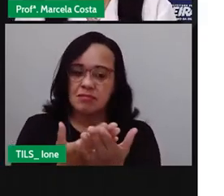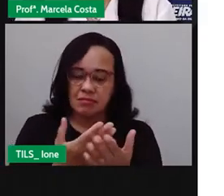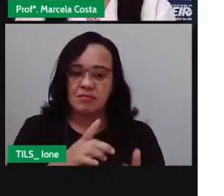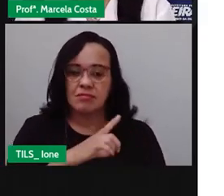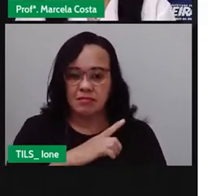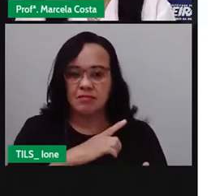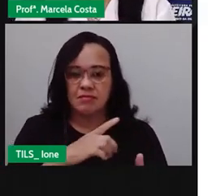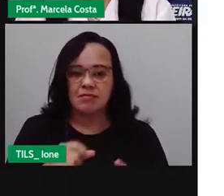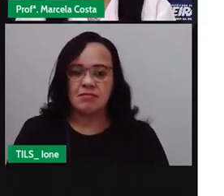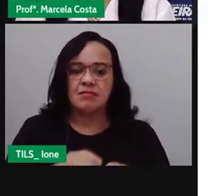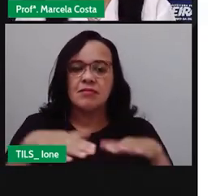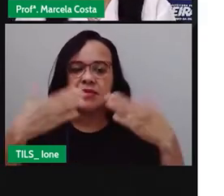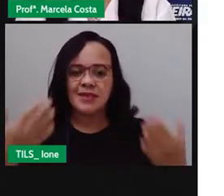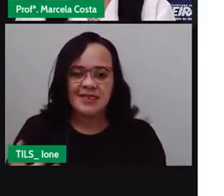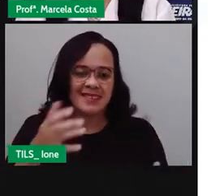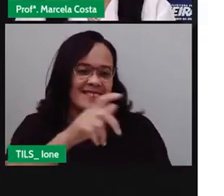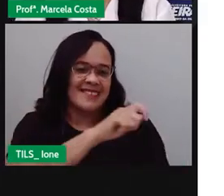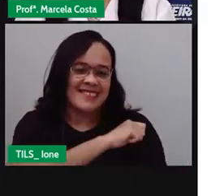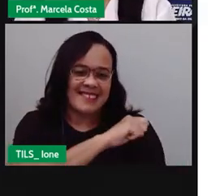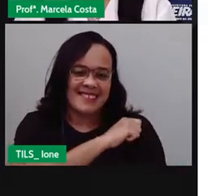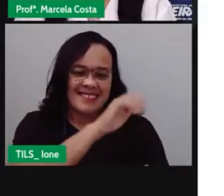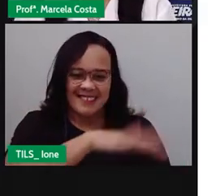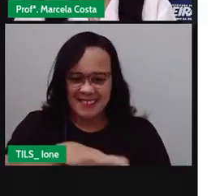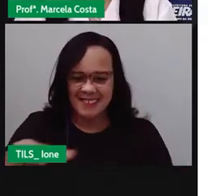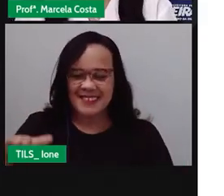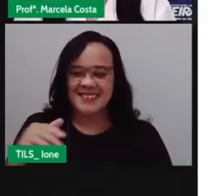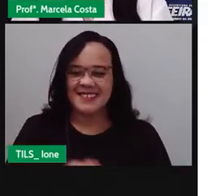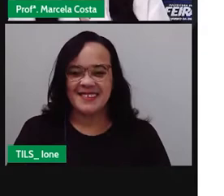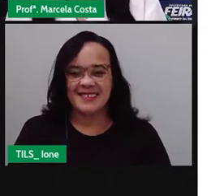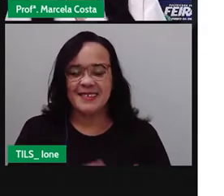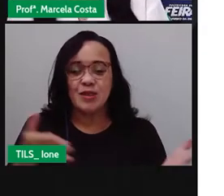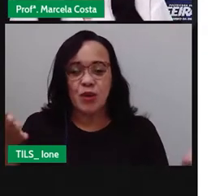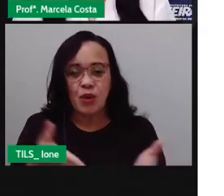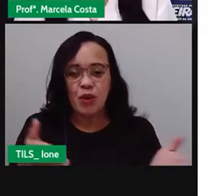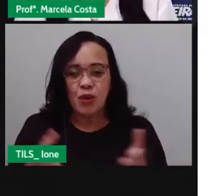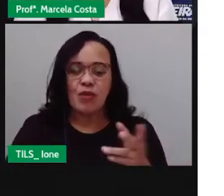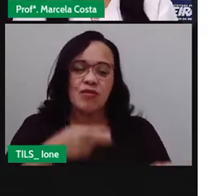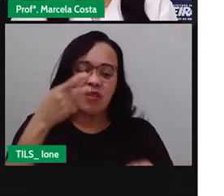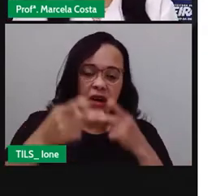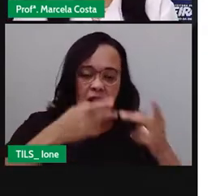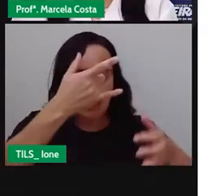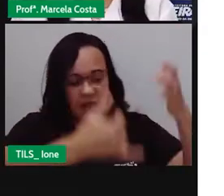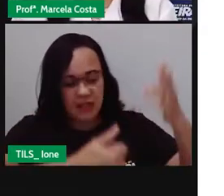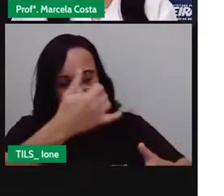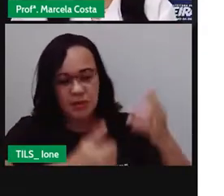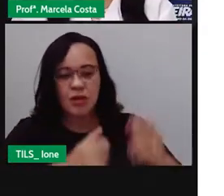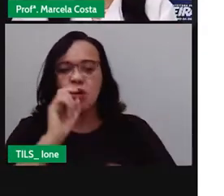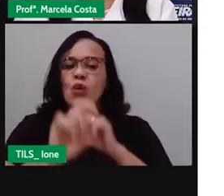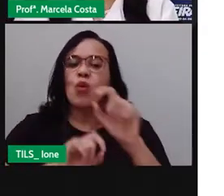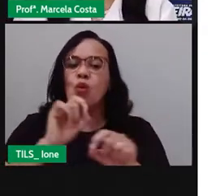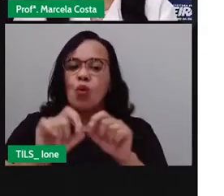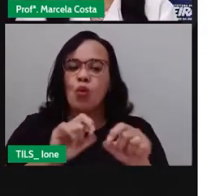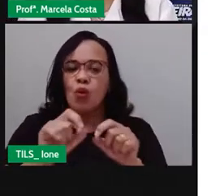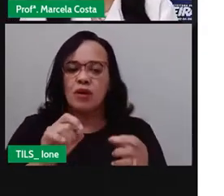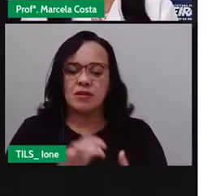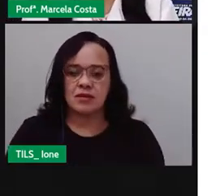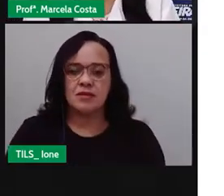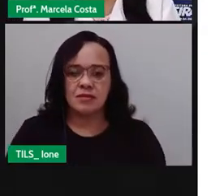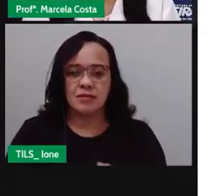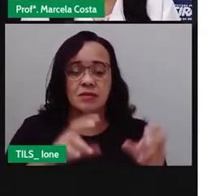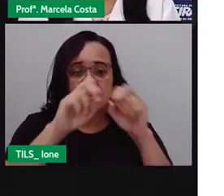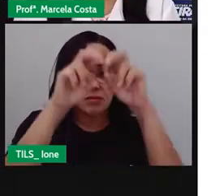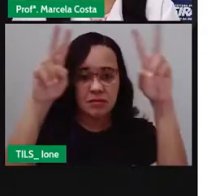Então, criançada, hoje a gente vai falar um pouco sobre esse tipo de